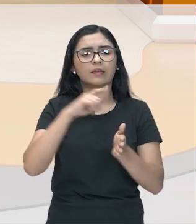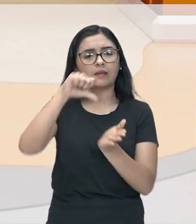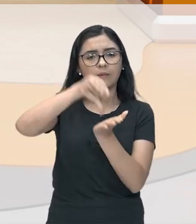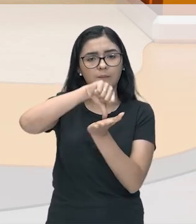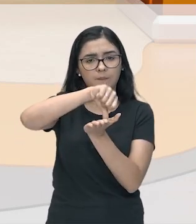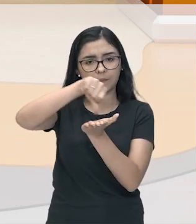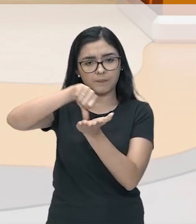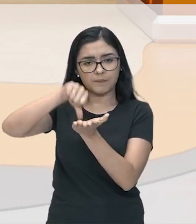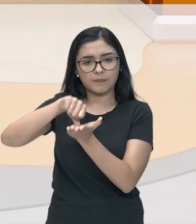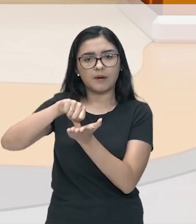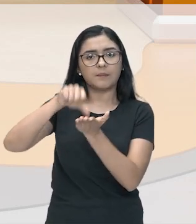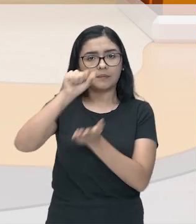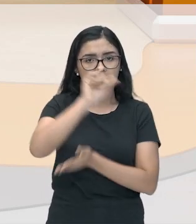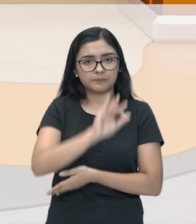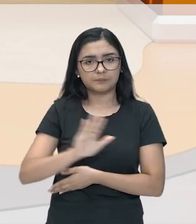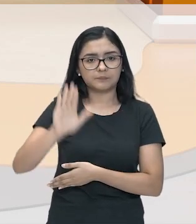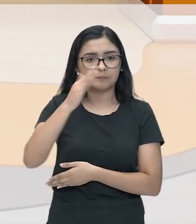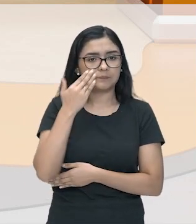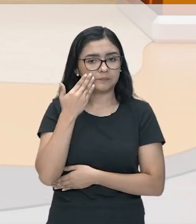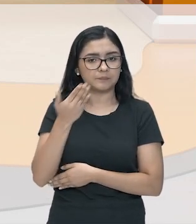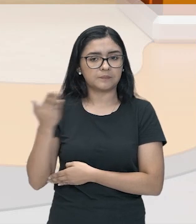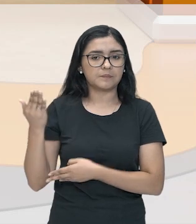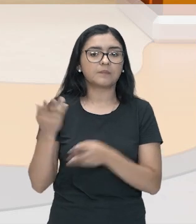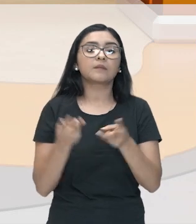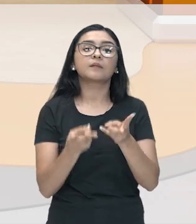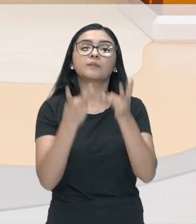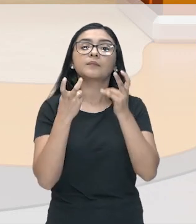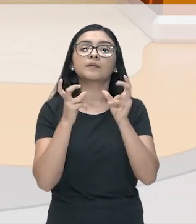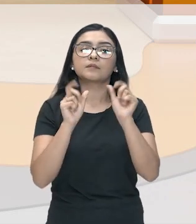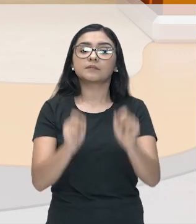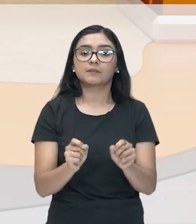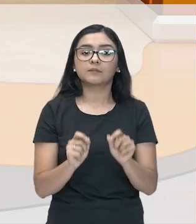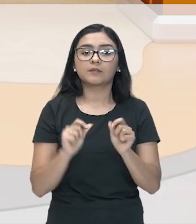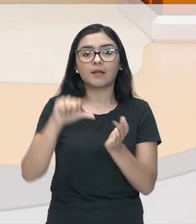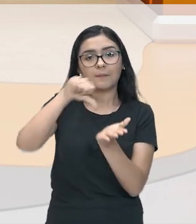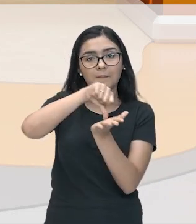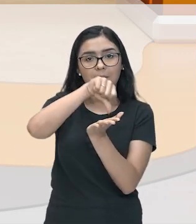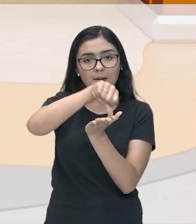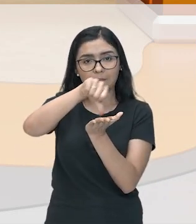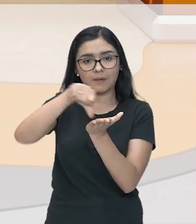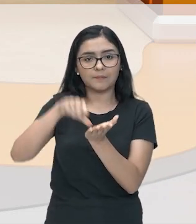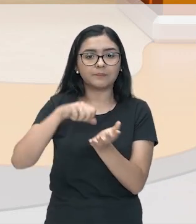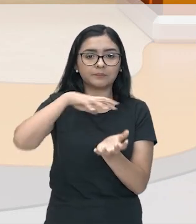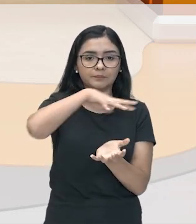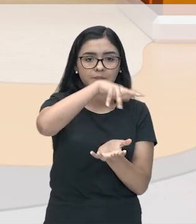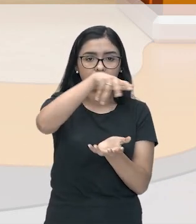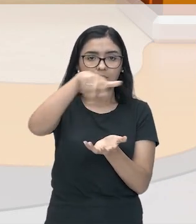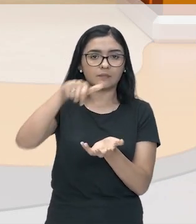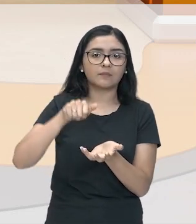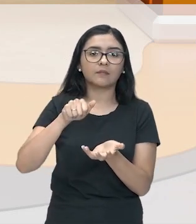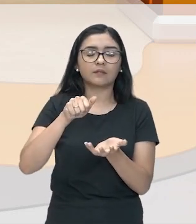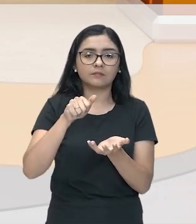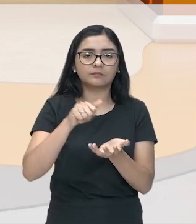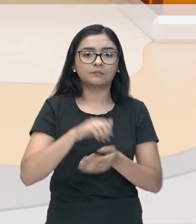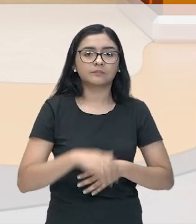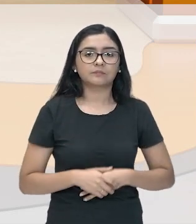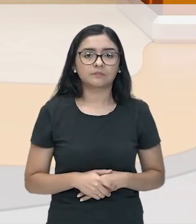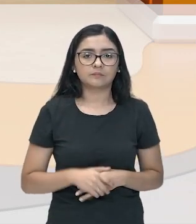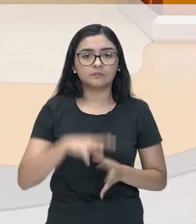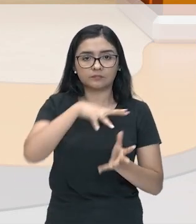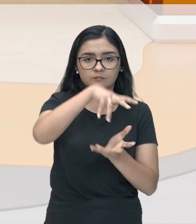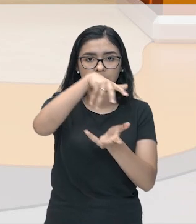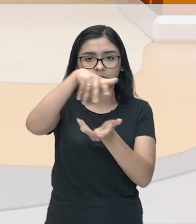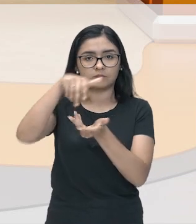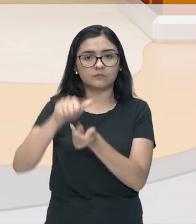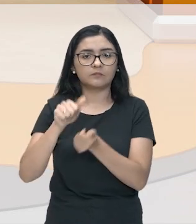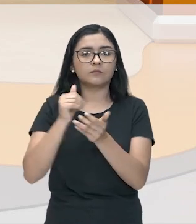que mostra para vocês. Olha só, não sei se vocês conseguem observar aqui nesse mapa a região aonde se